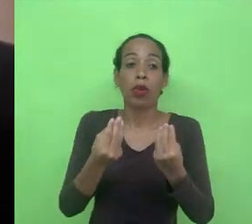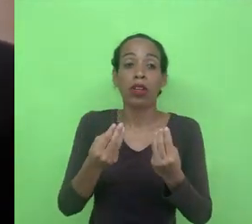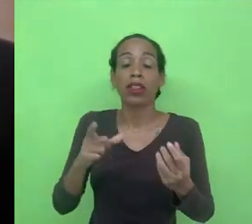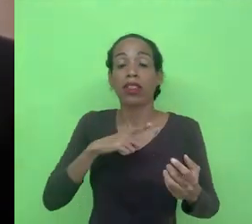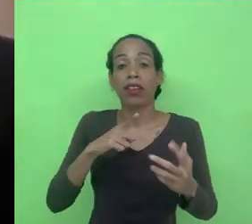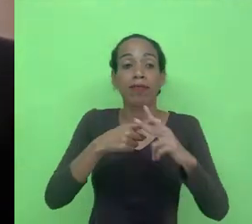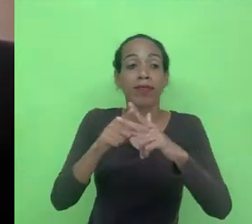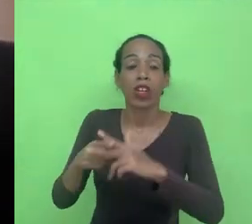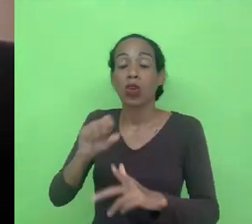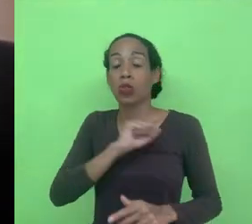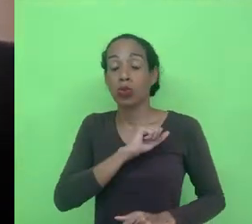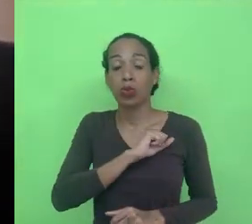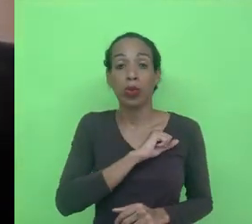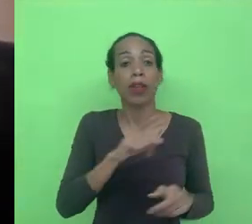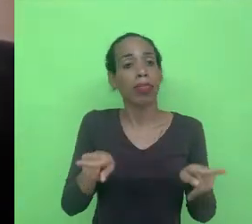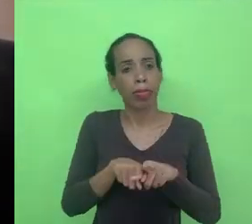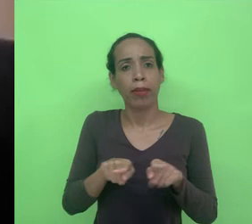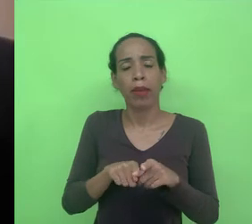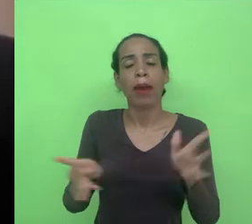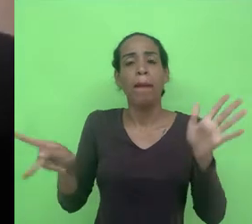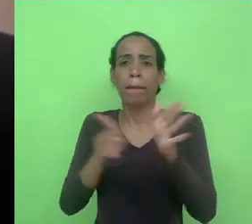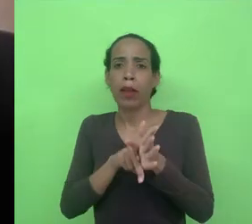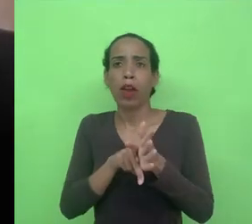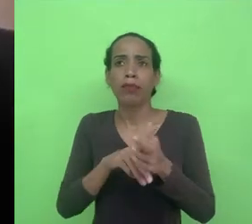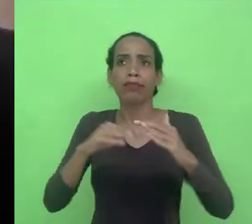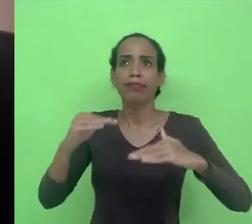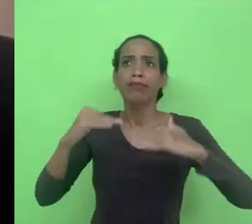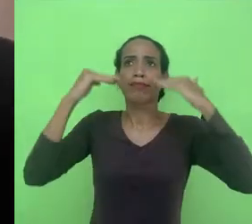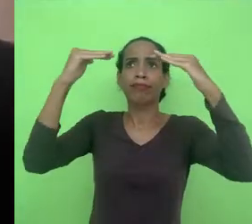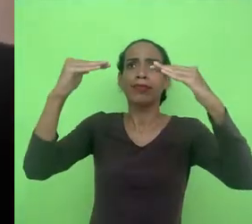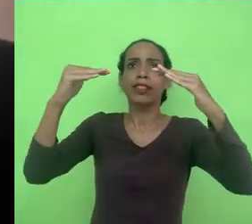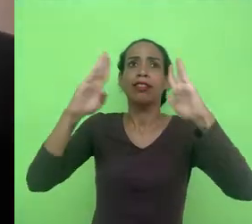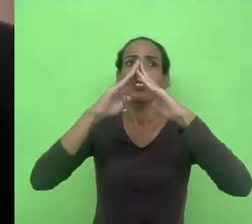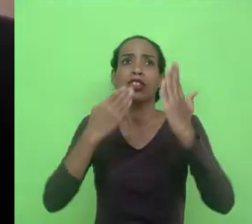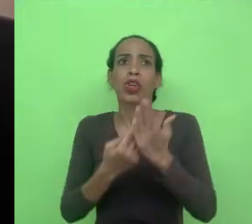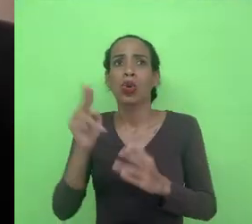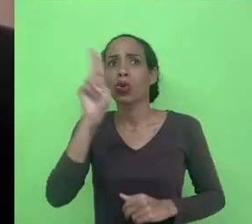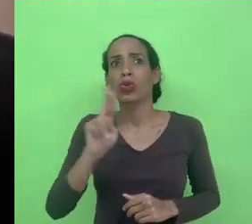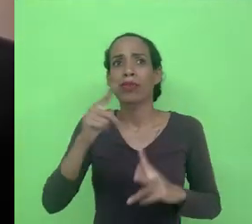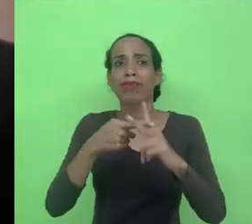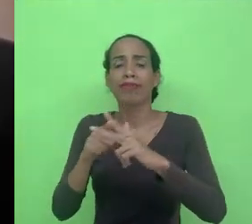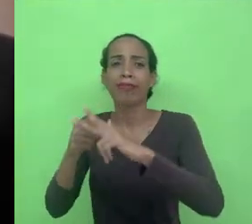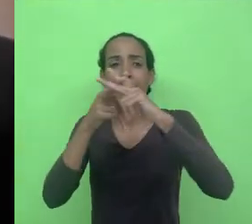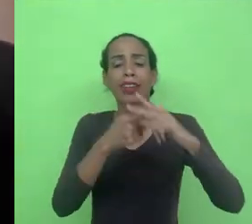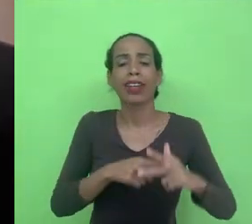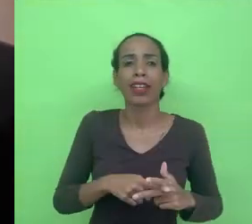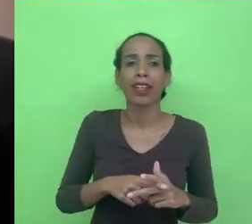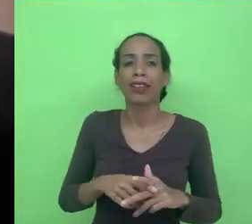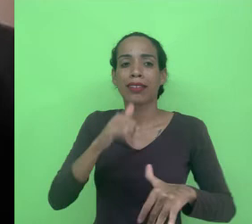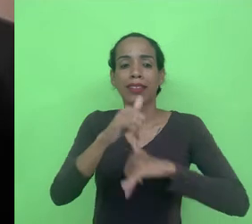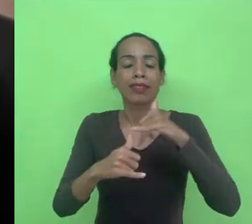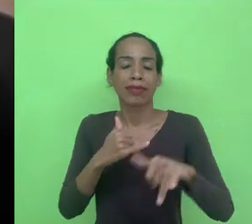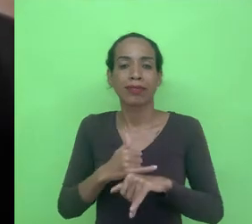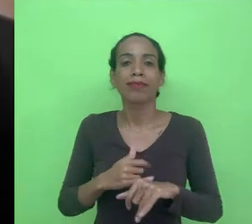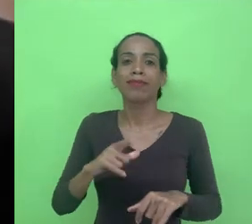algoritmos como também da sua própria evolução enquanto instituição usando de ferramentas eletrônicas o Elisa inclusive nos